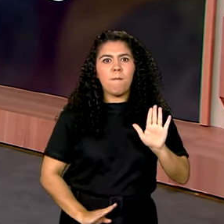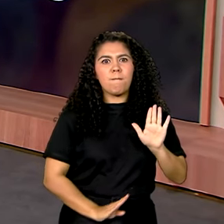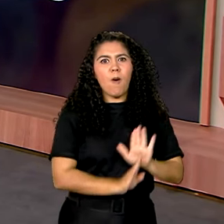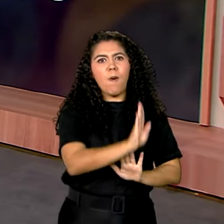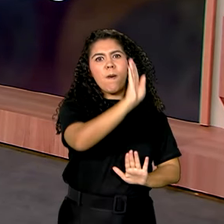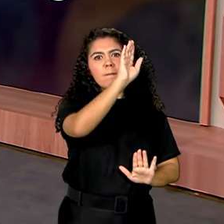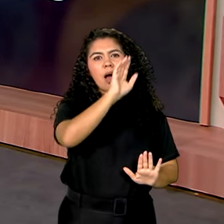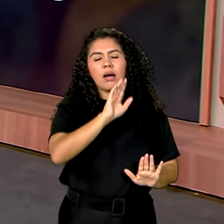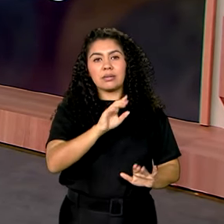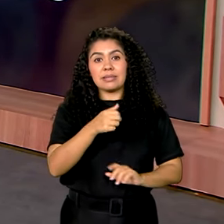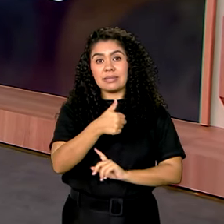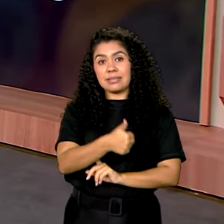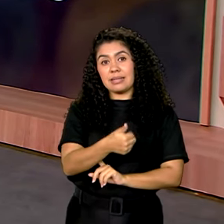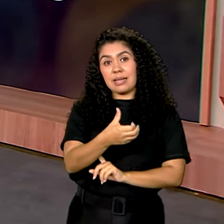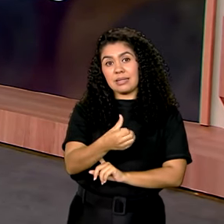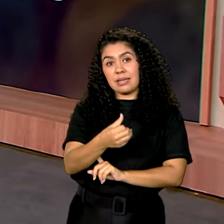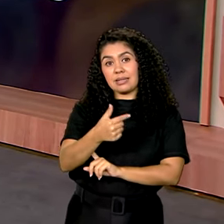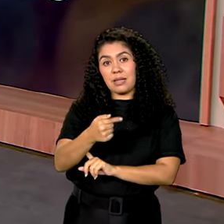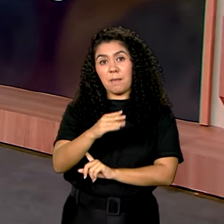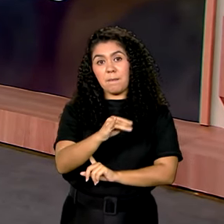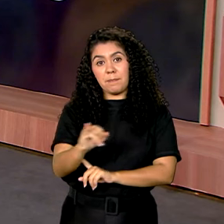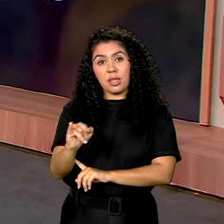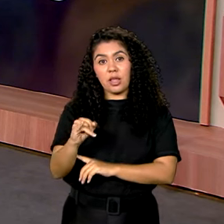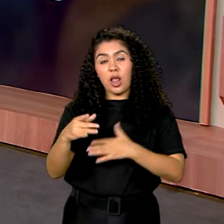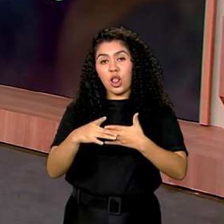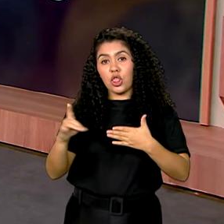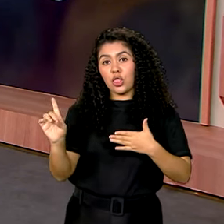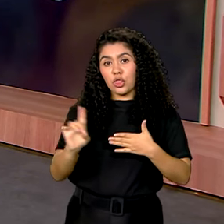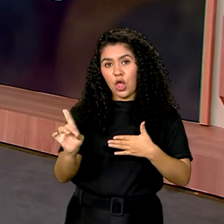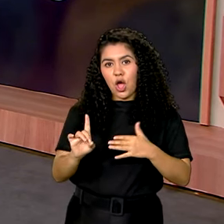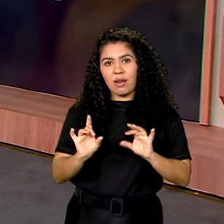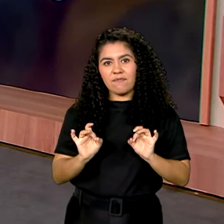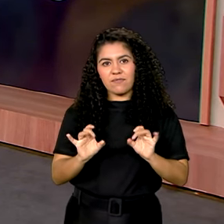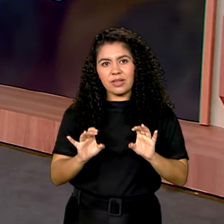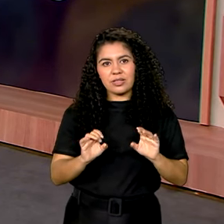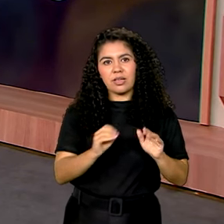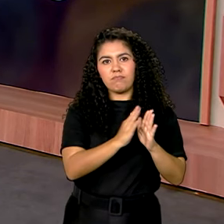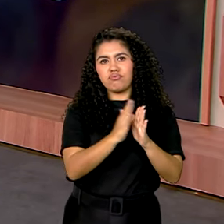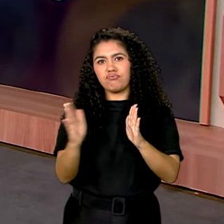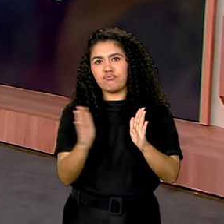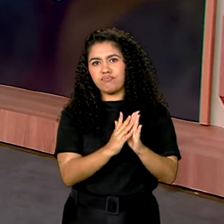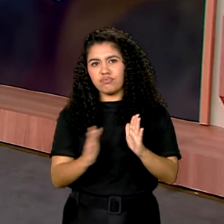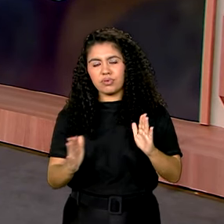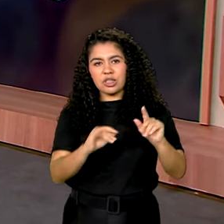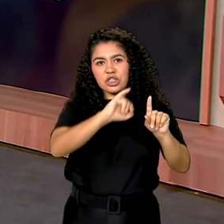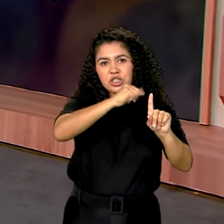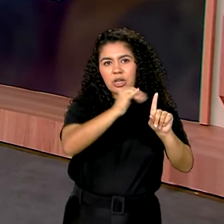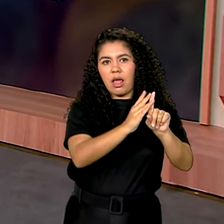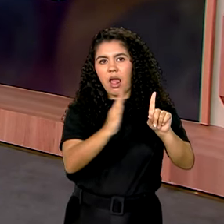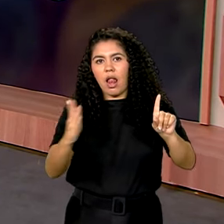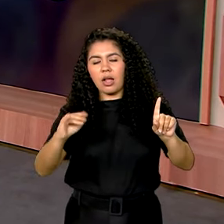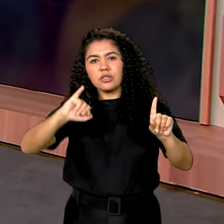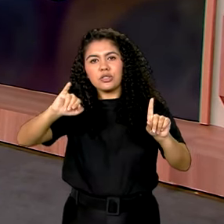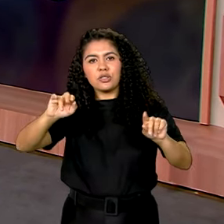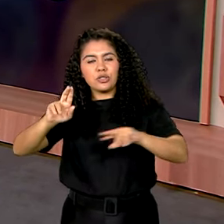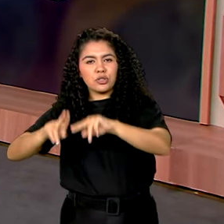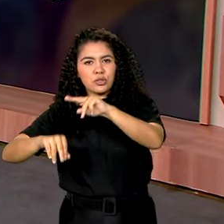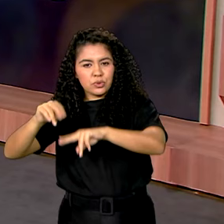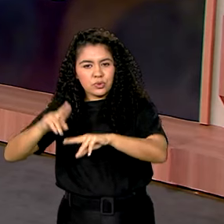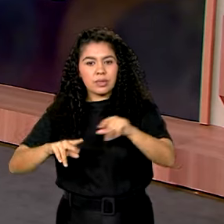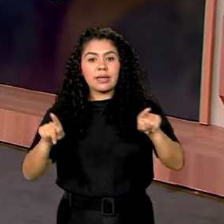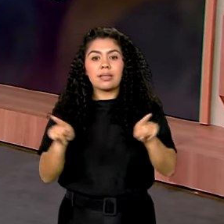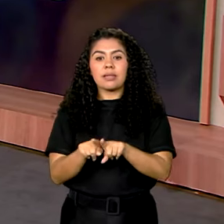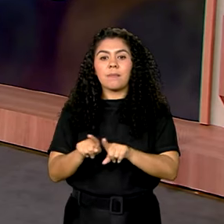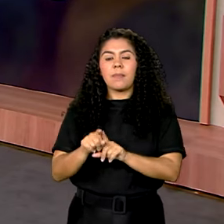167 bilhões de dólares vendidos até junho e 42,3 bi de